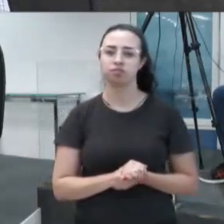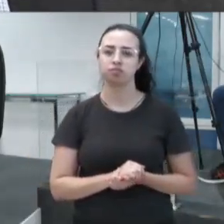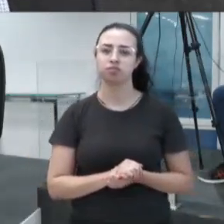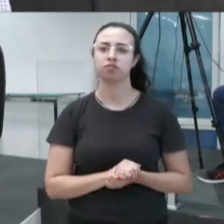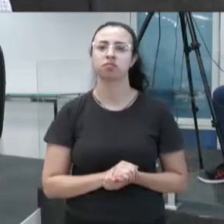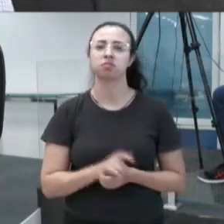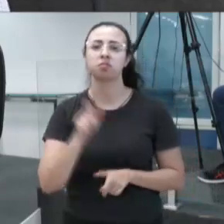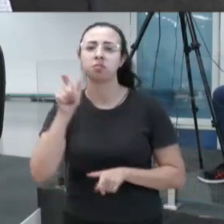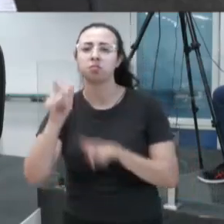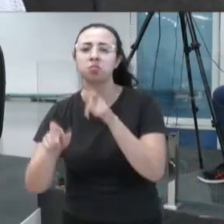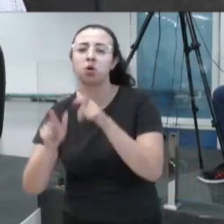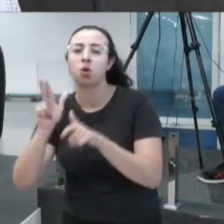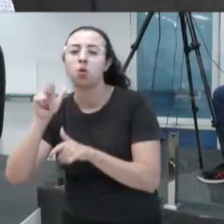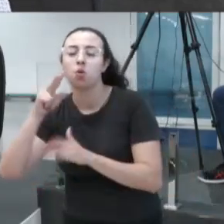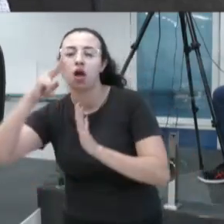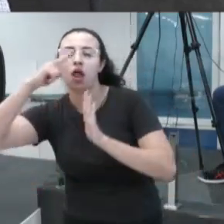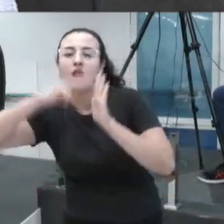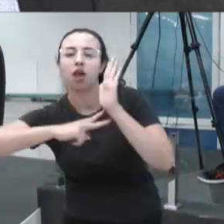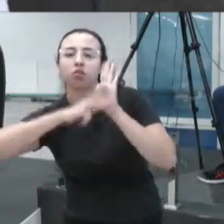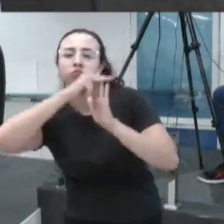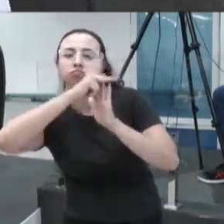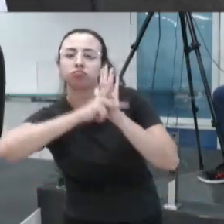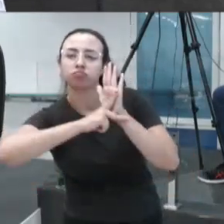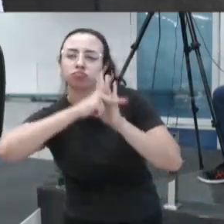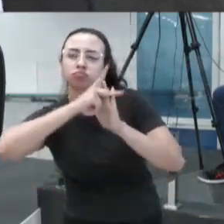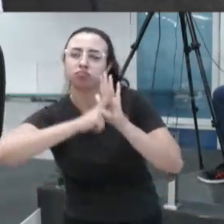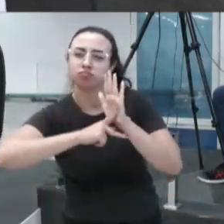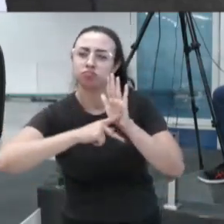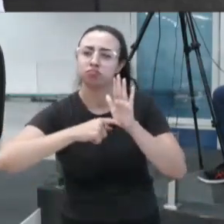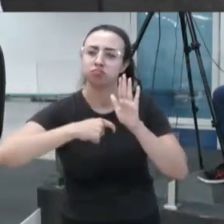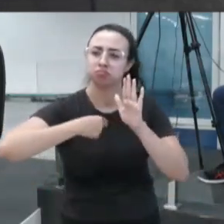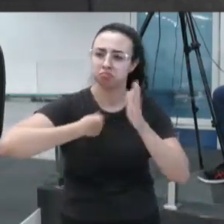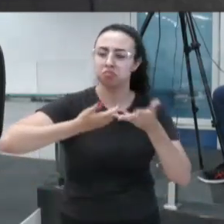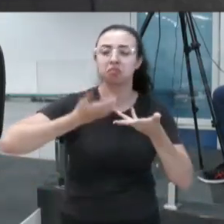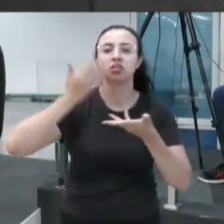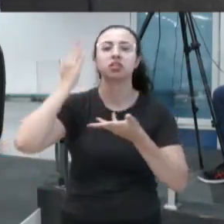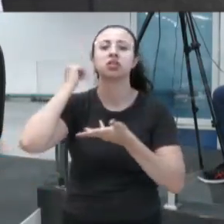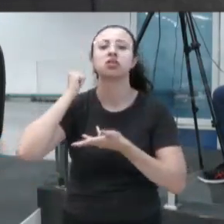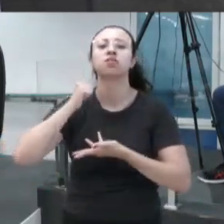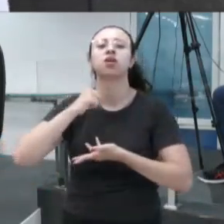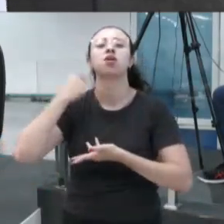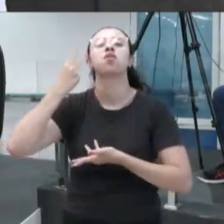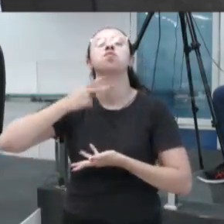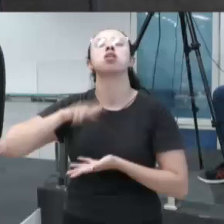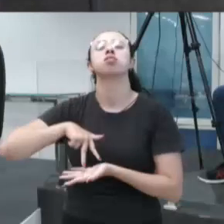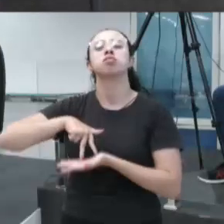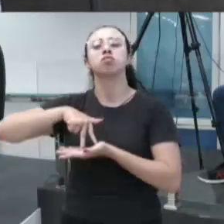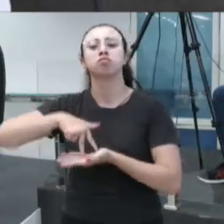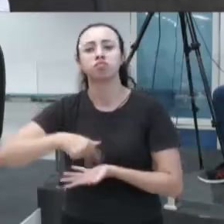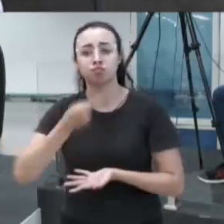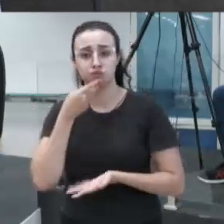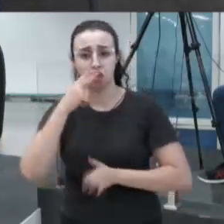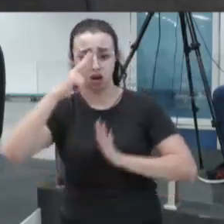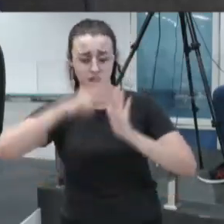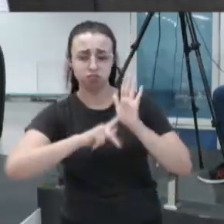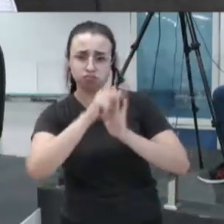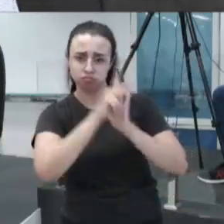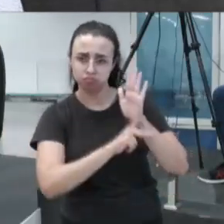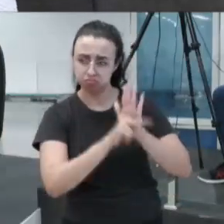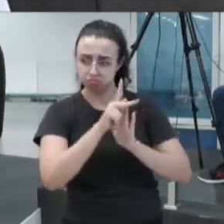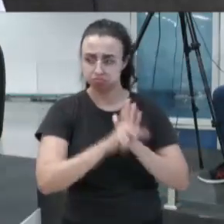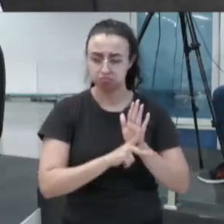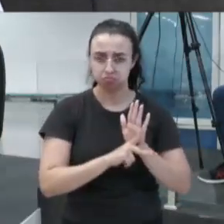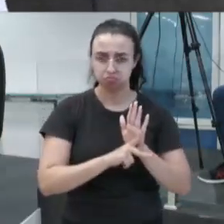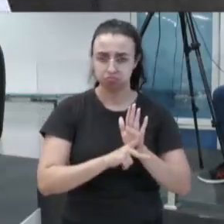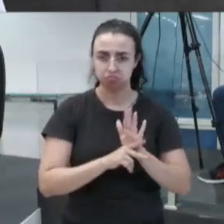Gente que nunca leu sequer um projeto, eu desafio aqui, vereador, vir aqui agora e falar que leu algum projeto fora ou dentro aqui